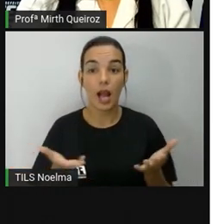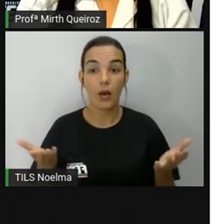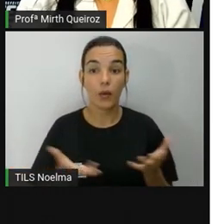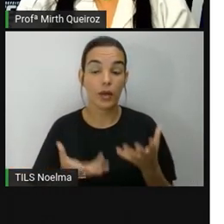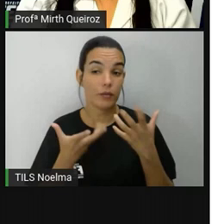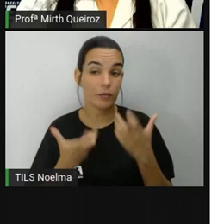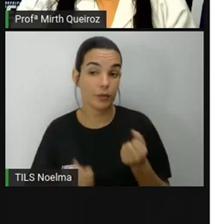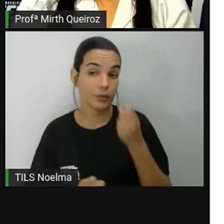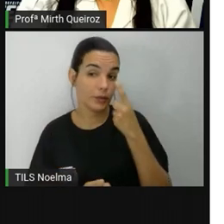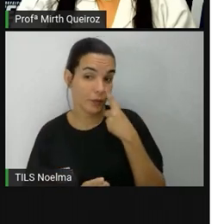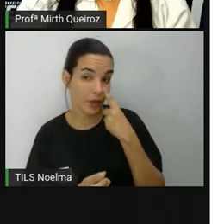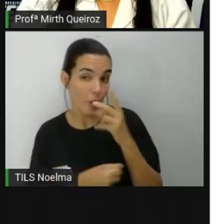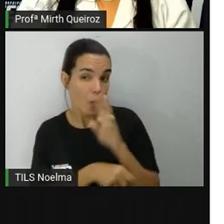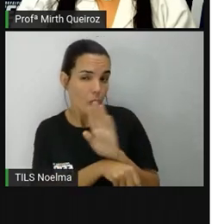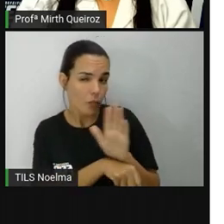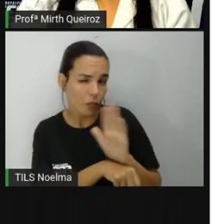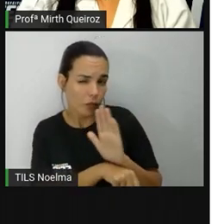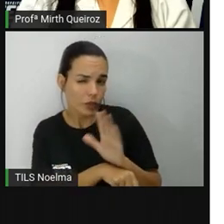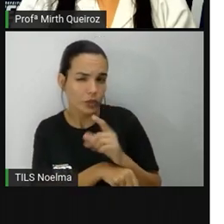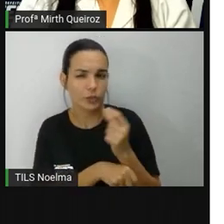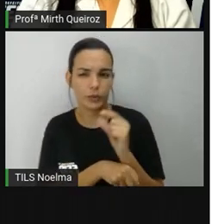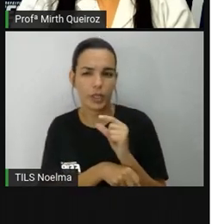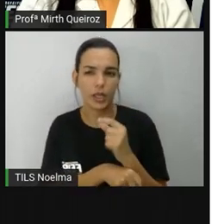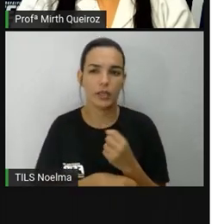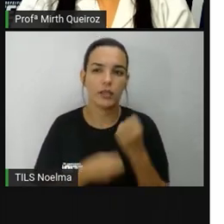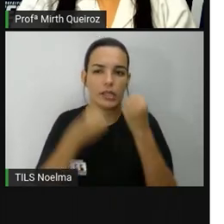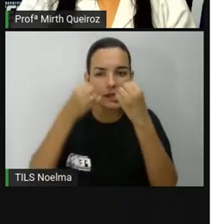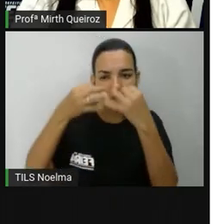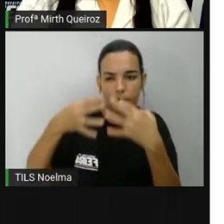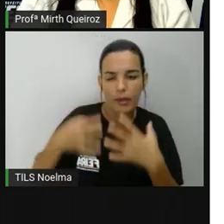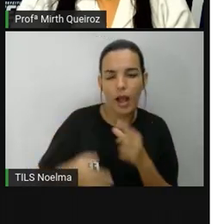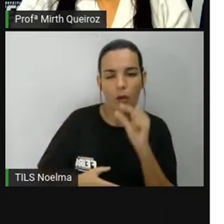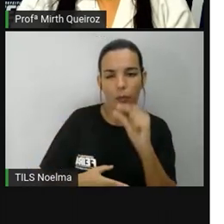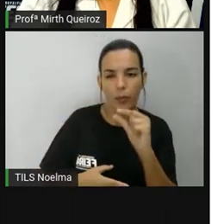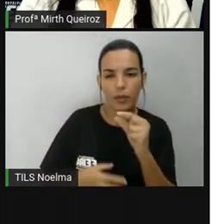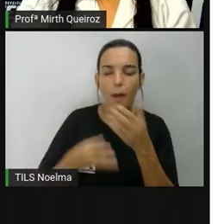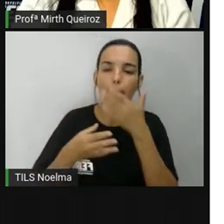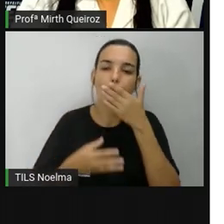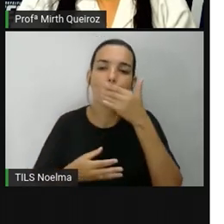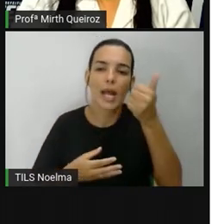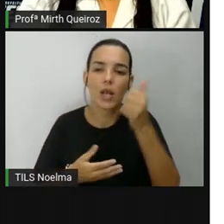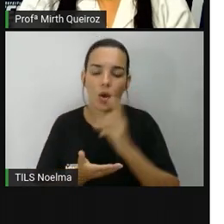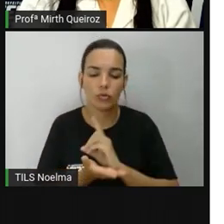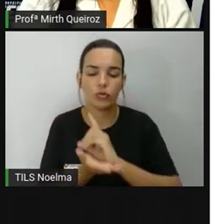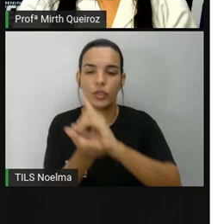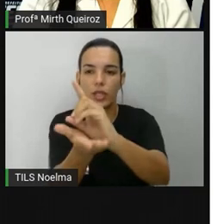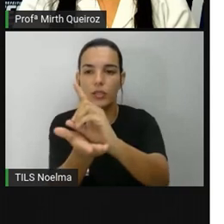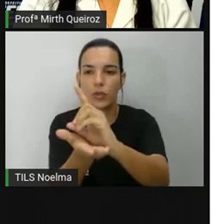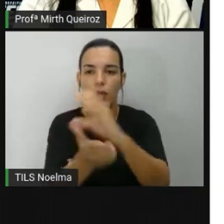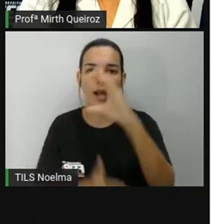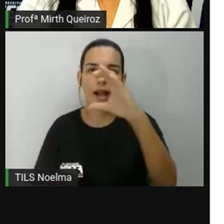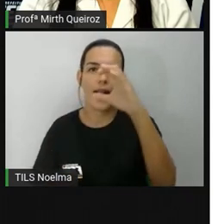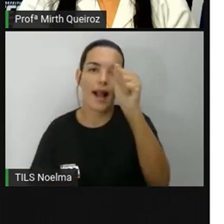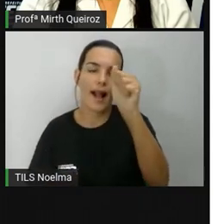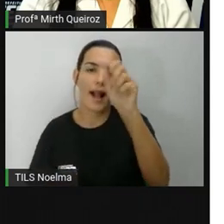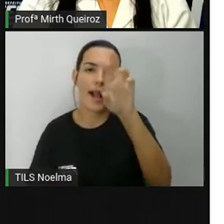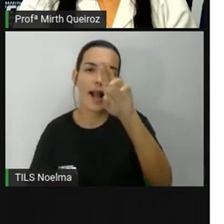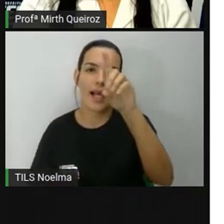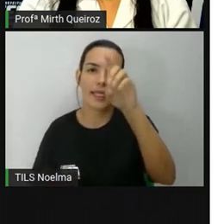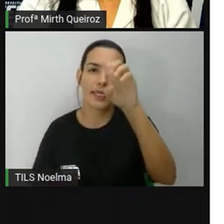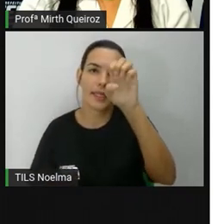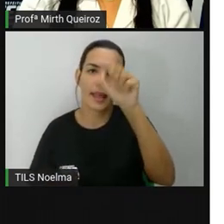Vamos ver um pequeno vídeo aí, que vai falar um pouquinho mais sobre as direções cardeais e os